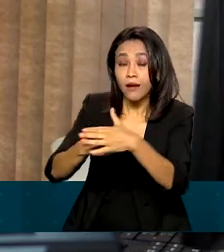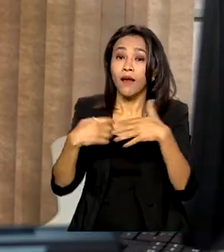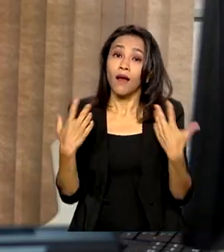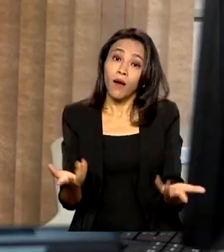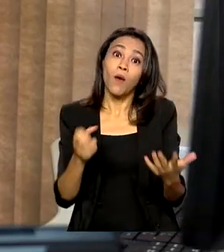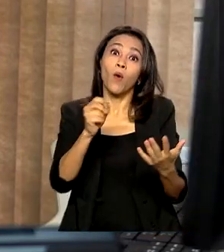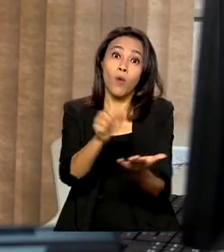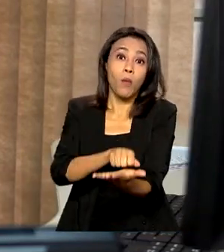e até uma multa pecuniária. Obrigado. Obrigado.